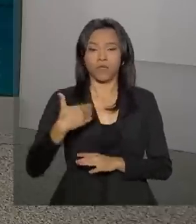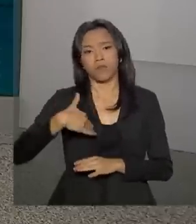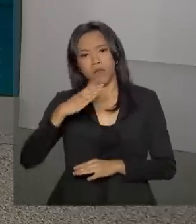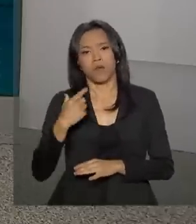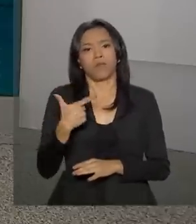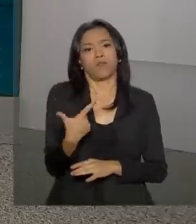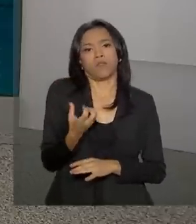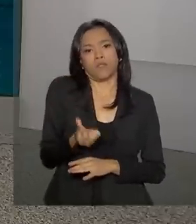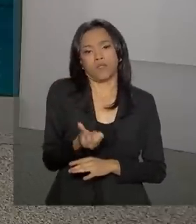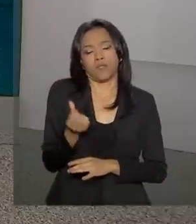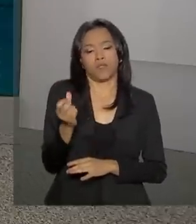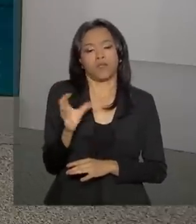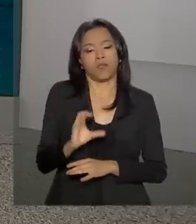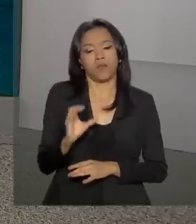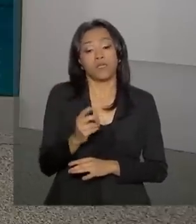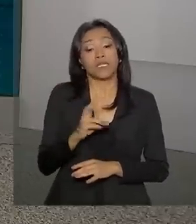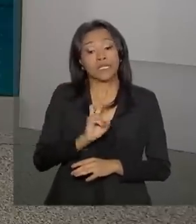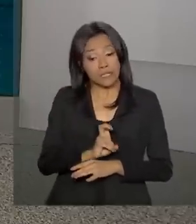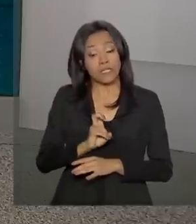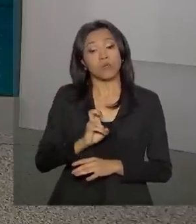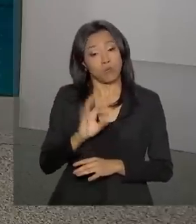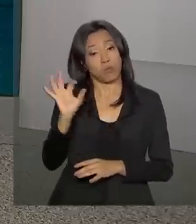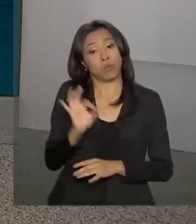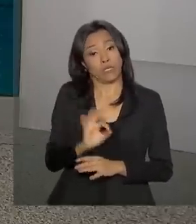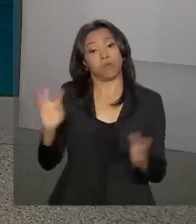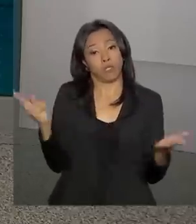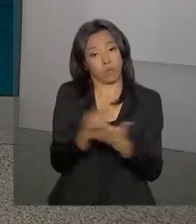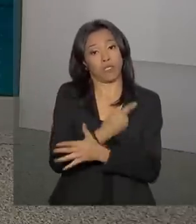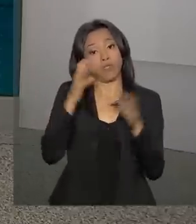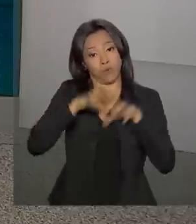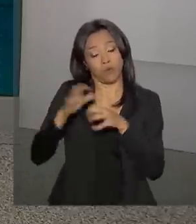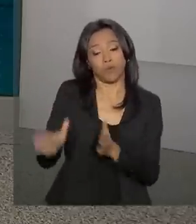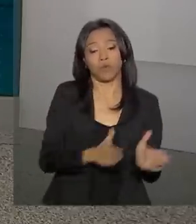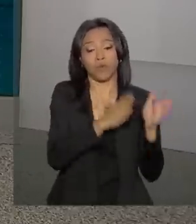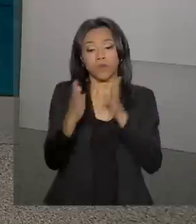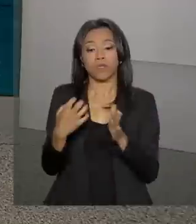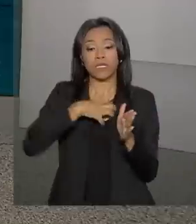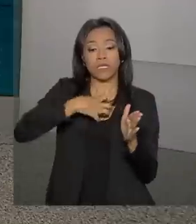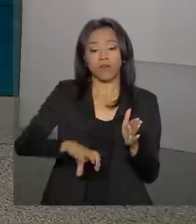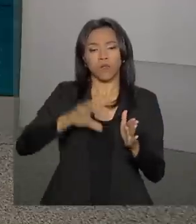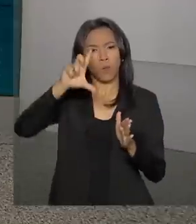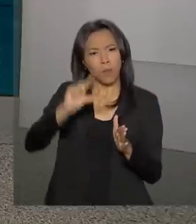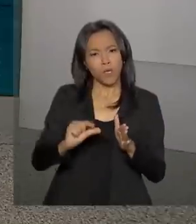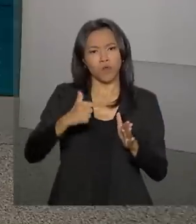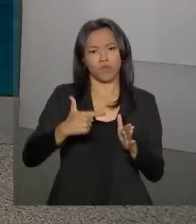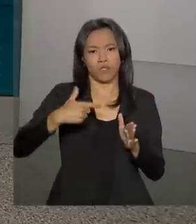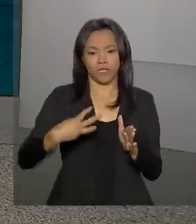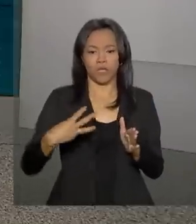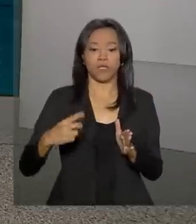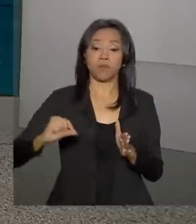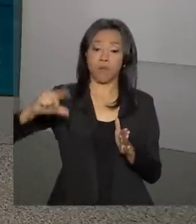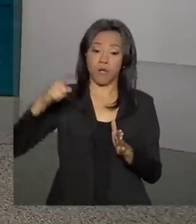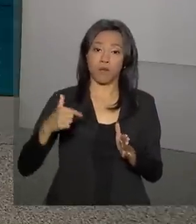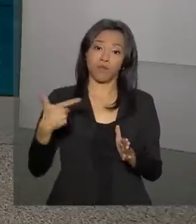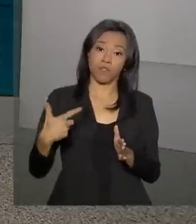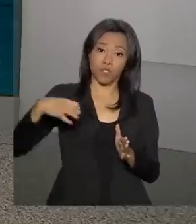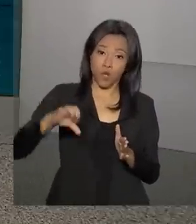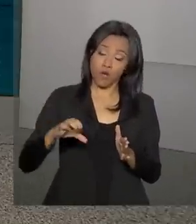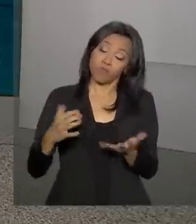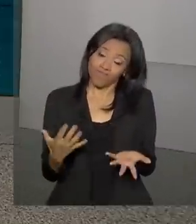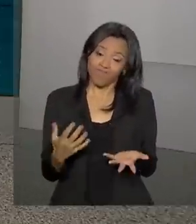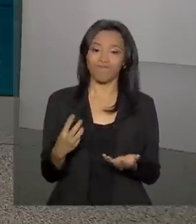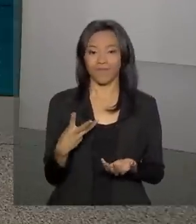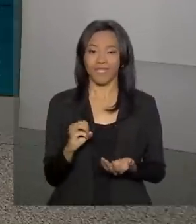graus, 5% de possibilidade de chuva. E em Salvador, mínima de 23, máxima de 29 graus, 30